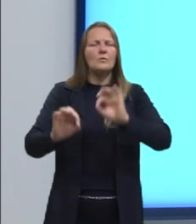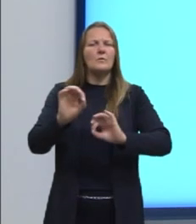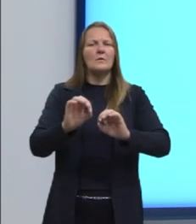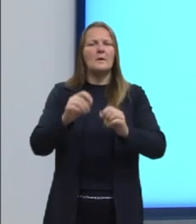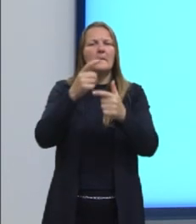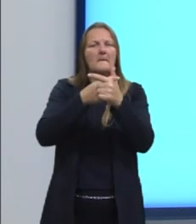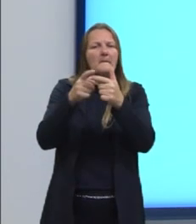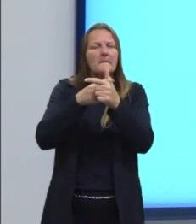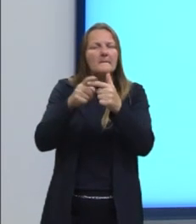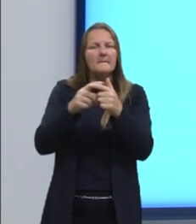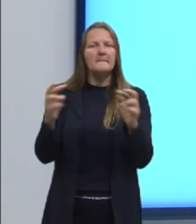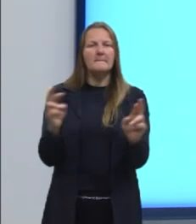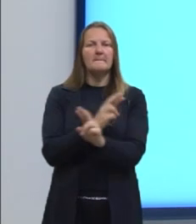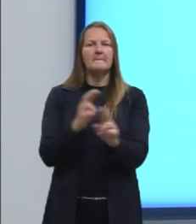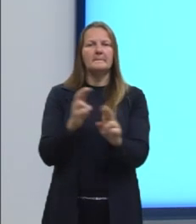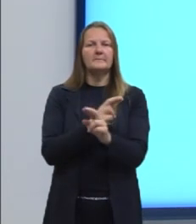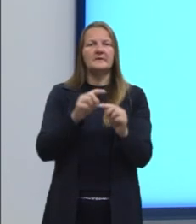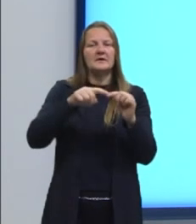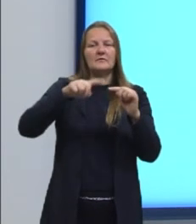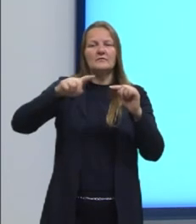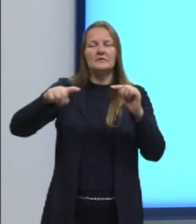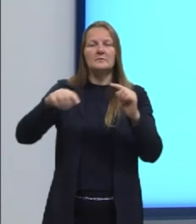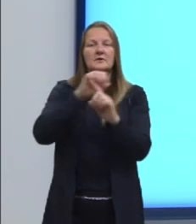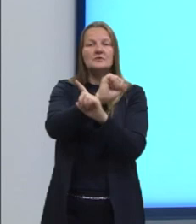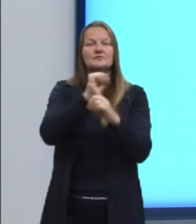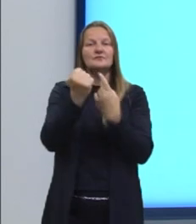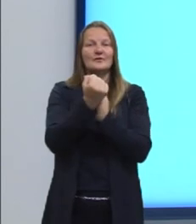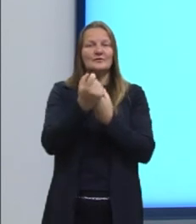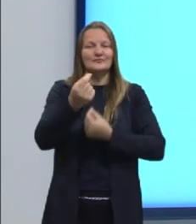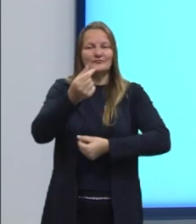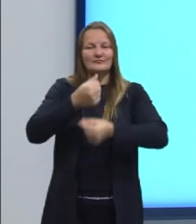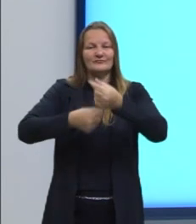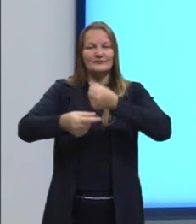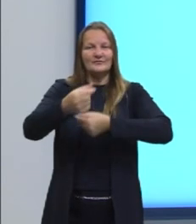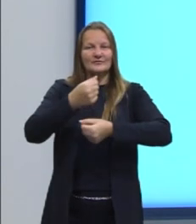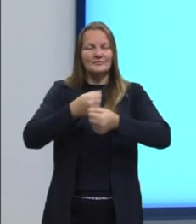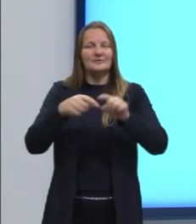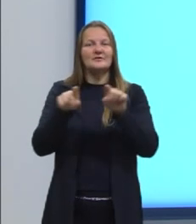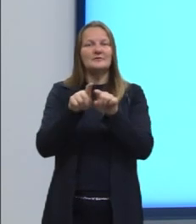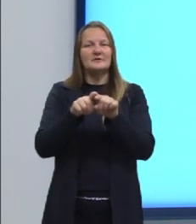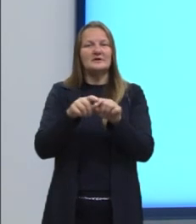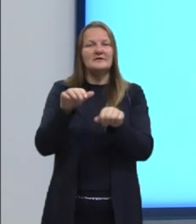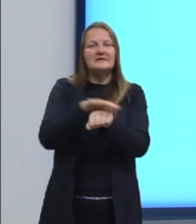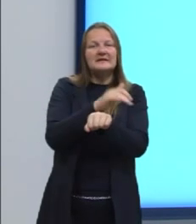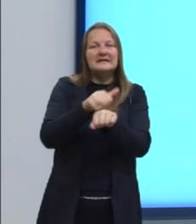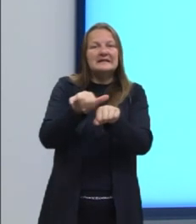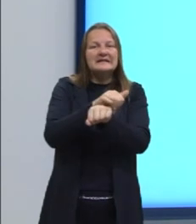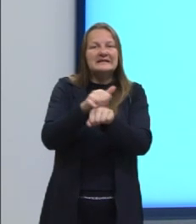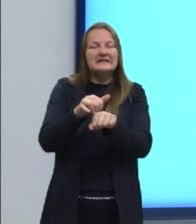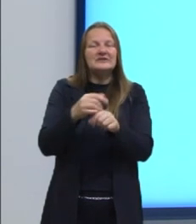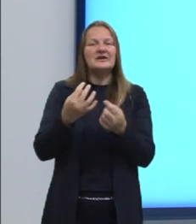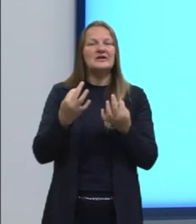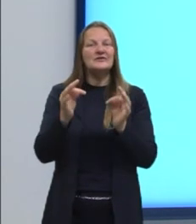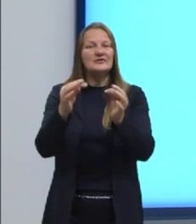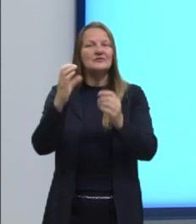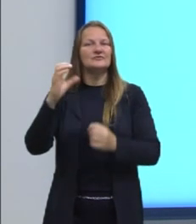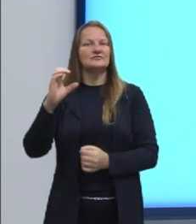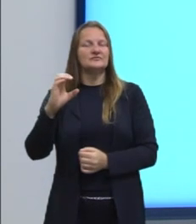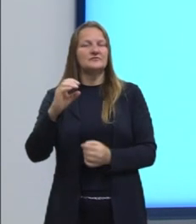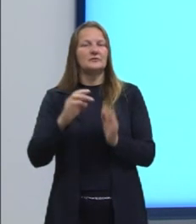que envolvem variáveis socioeconômicas ou técnico-científicas usando